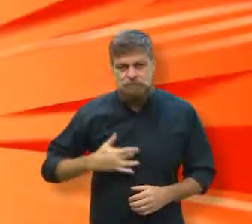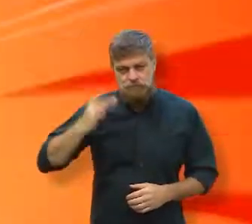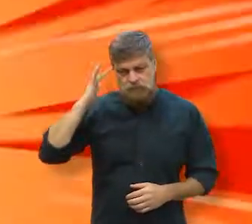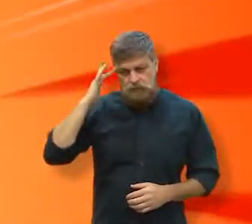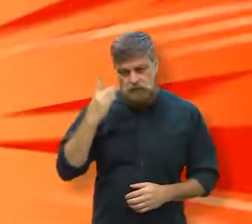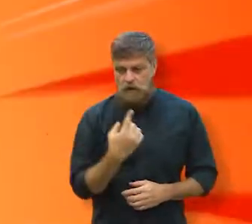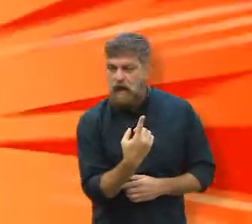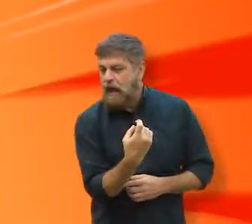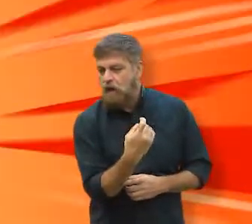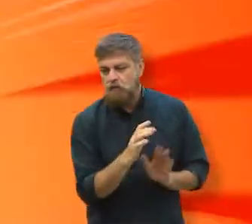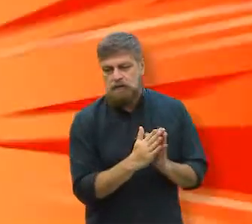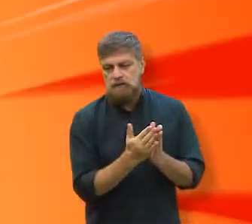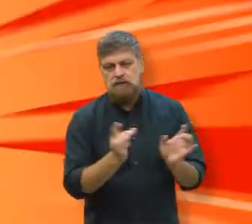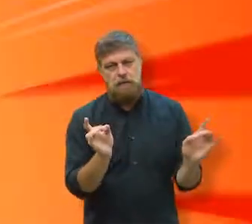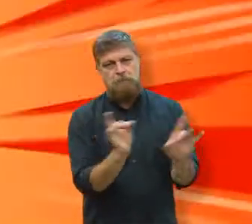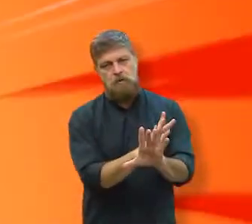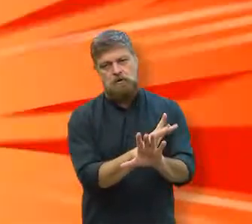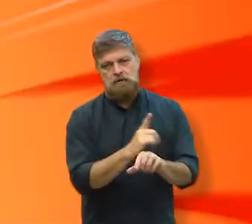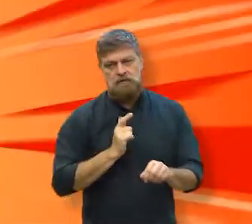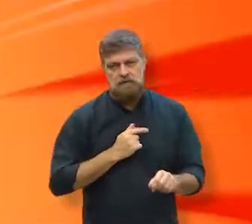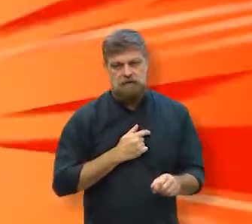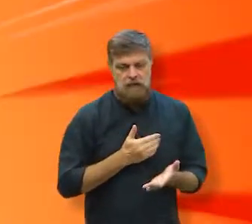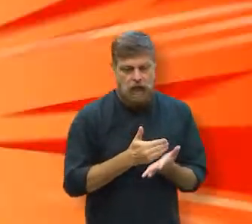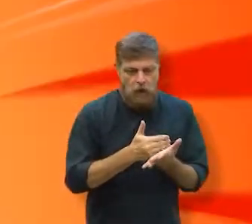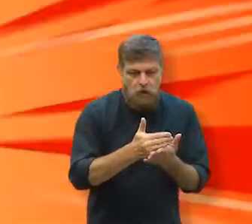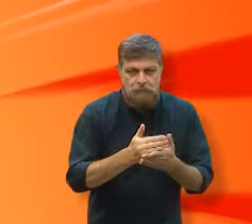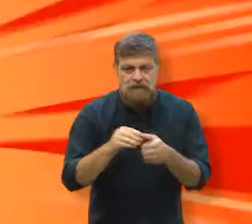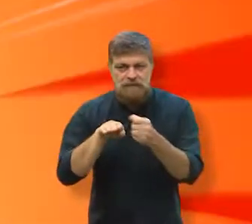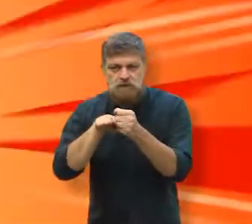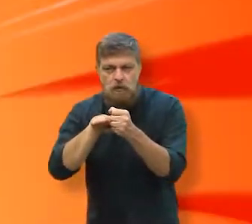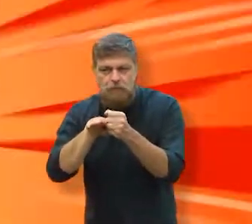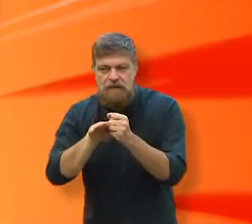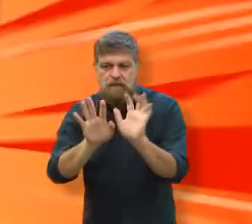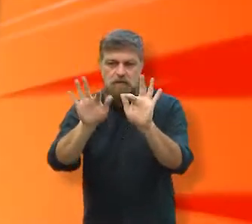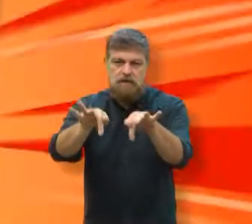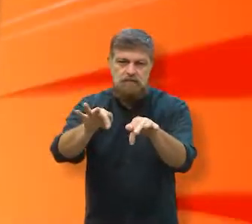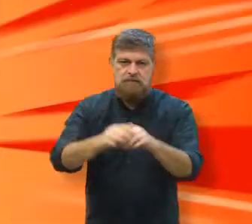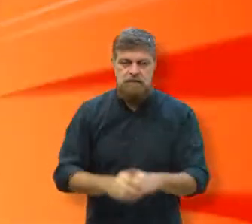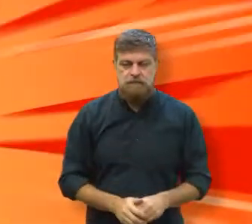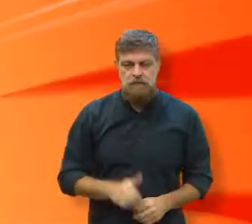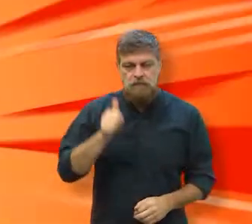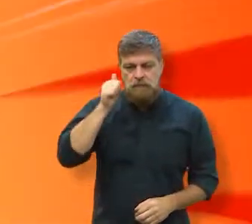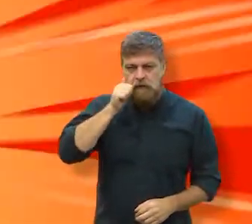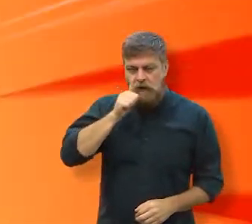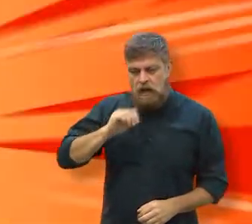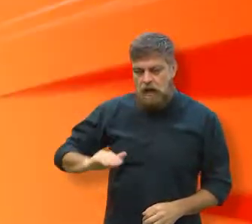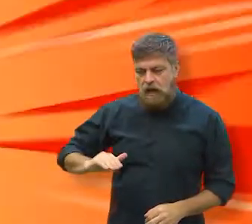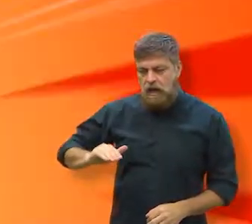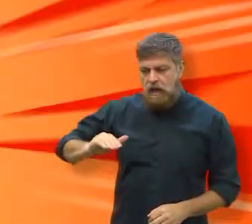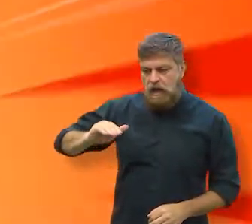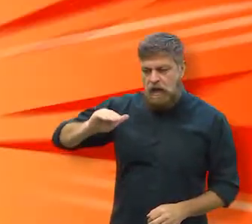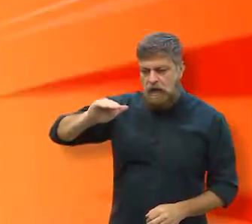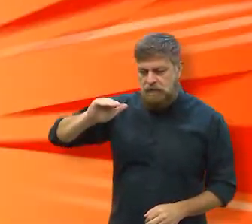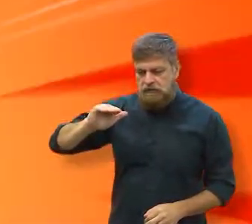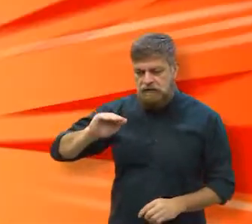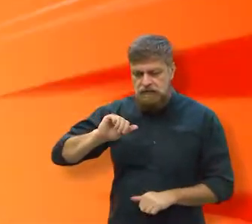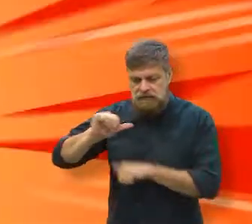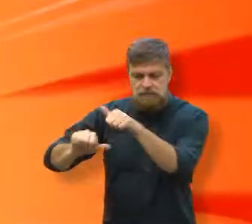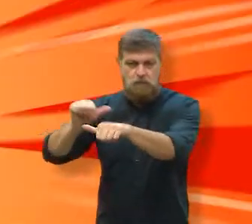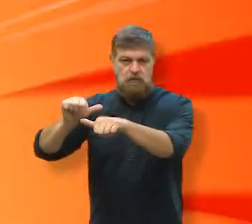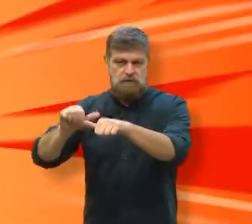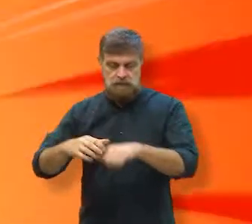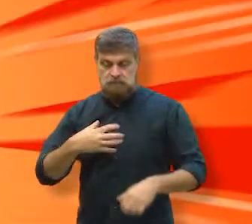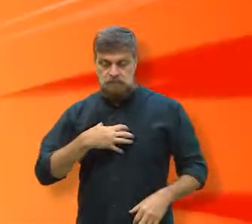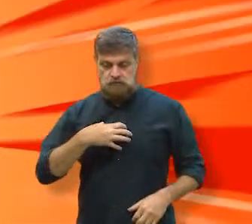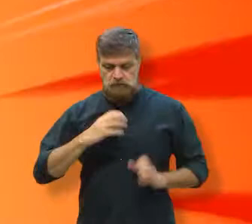Eu acho que o Medley é uma história única, porque tem um começo, um meio e um fim muito, a menina se transforma ali desse jeito. Eu sou super